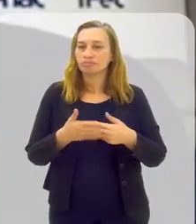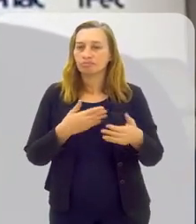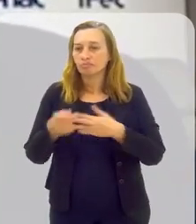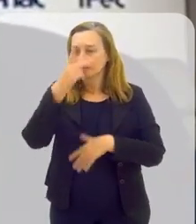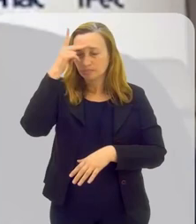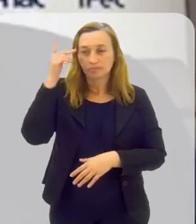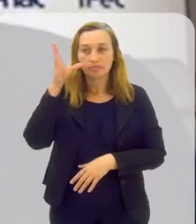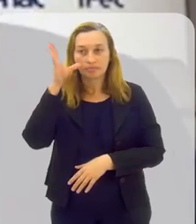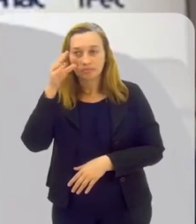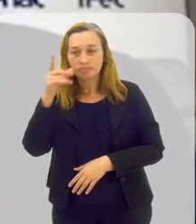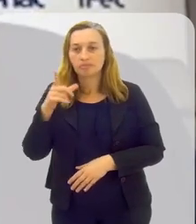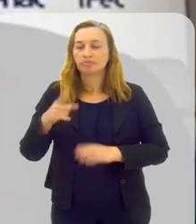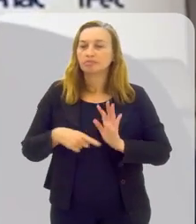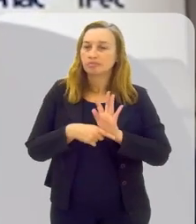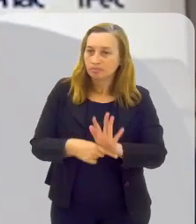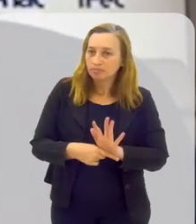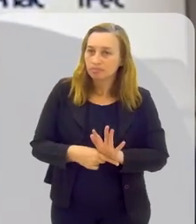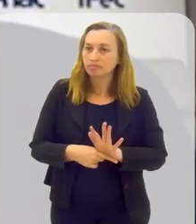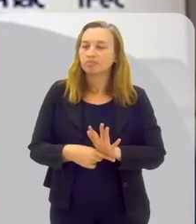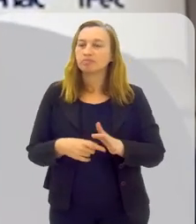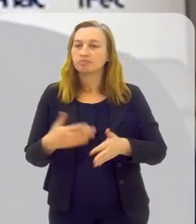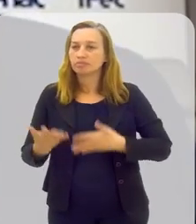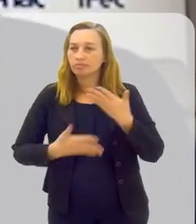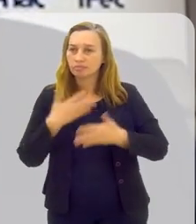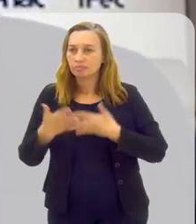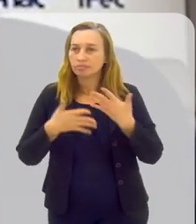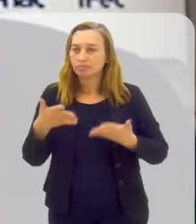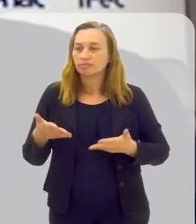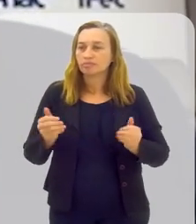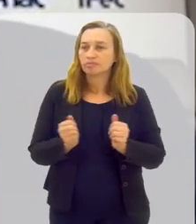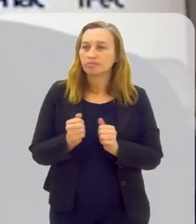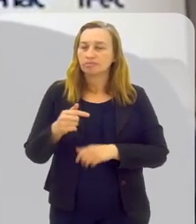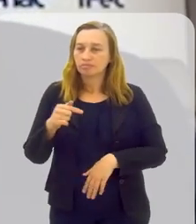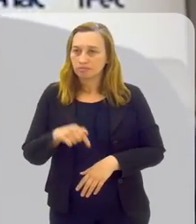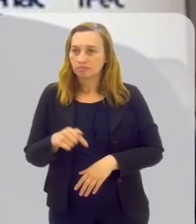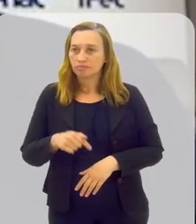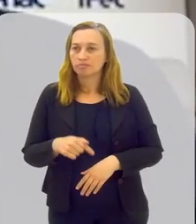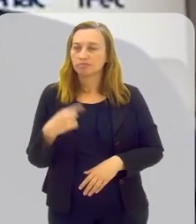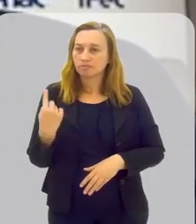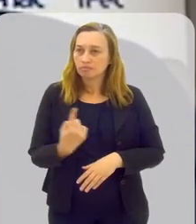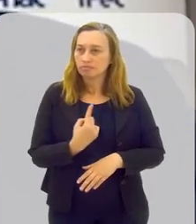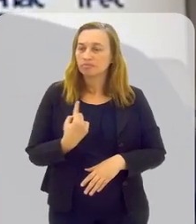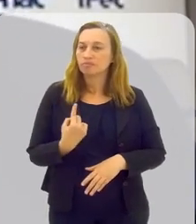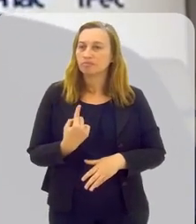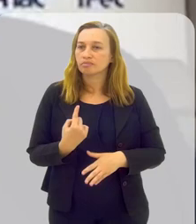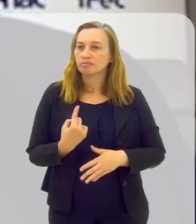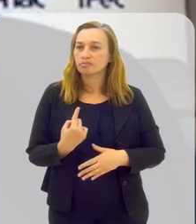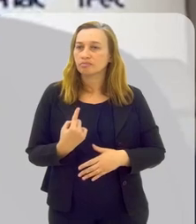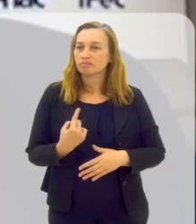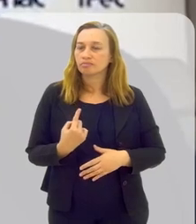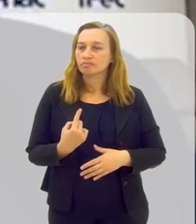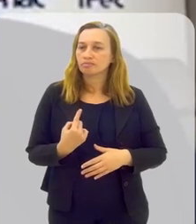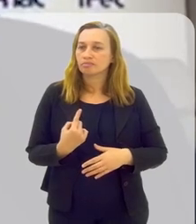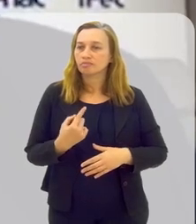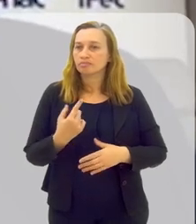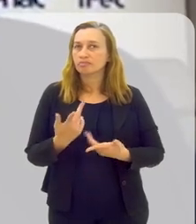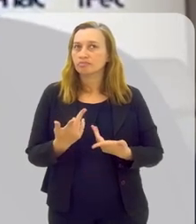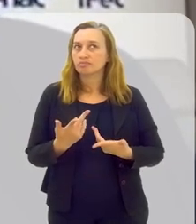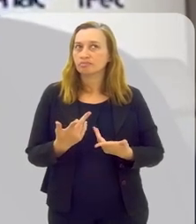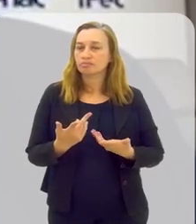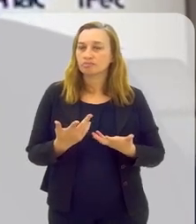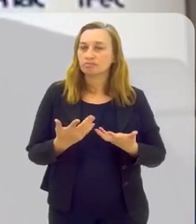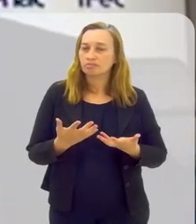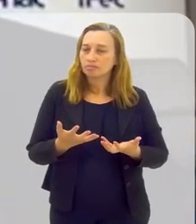tiver interesse em contribuir, participar, é um prazer para a gente aqui. A gente é um instrumento, a gente não é a